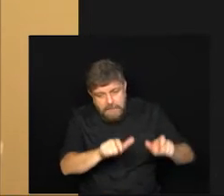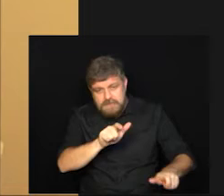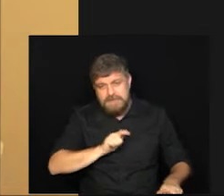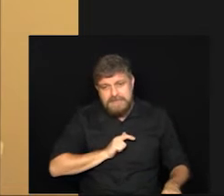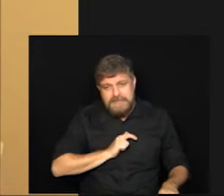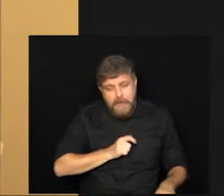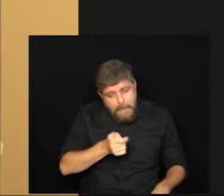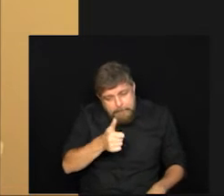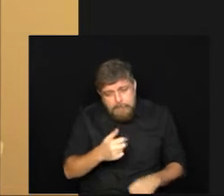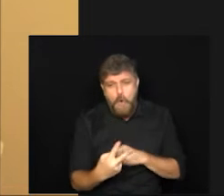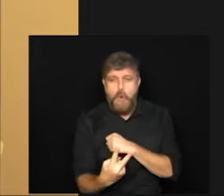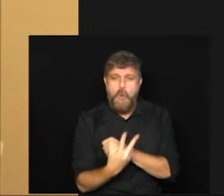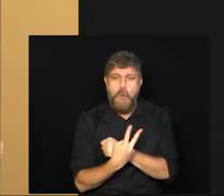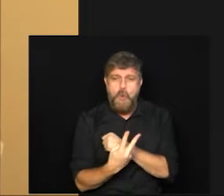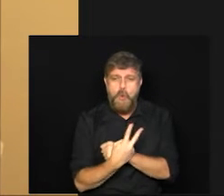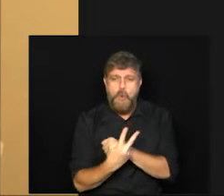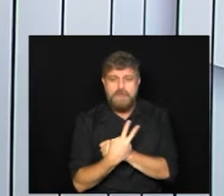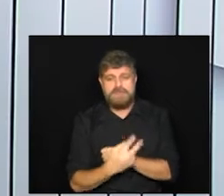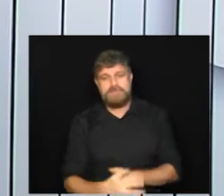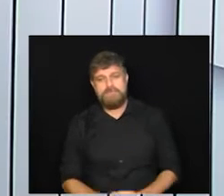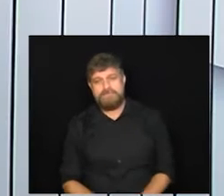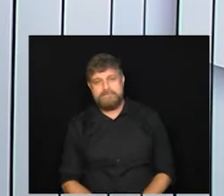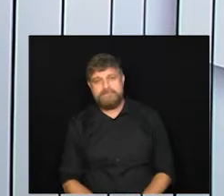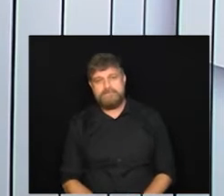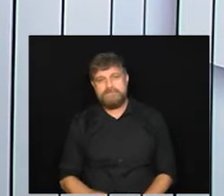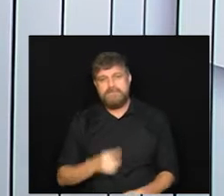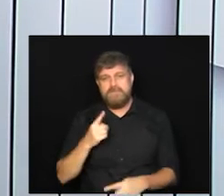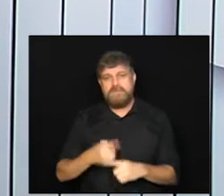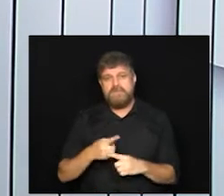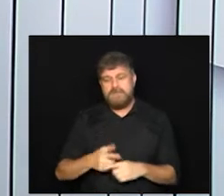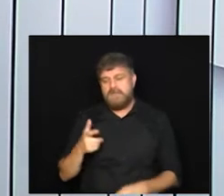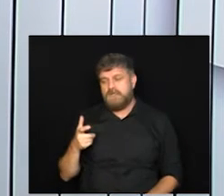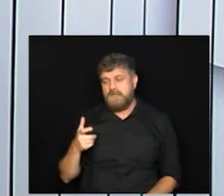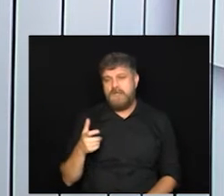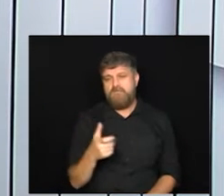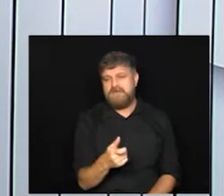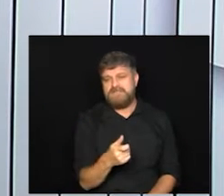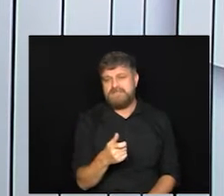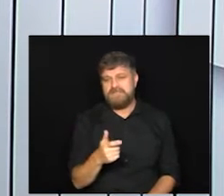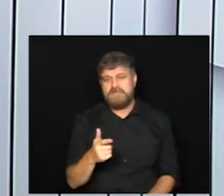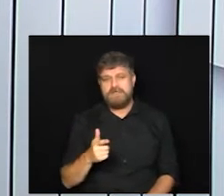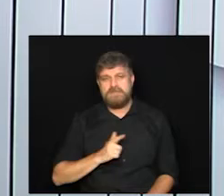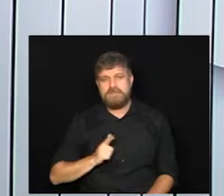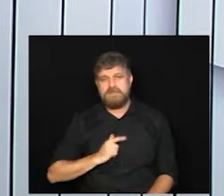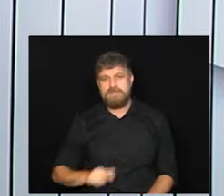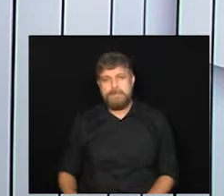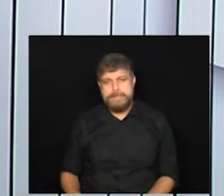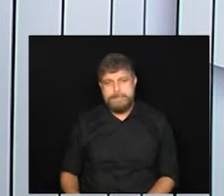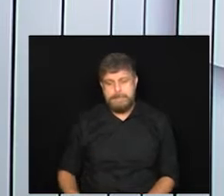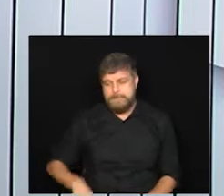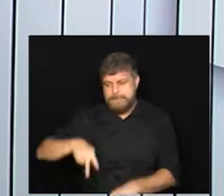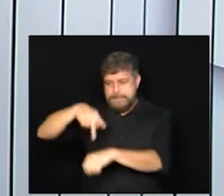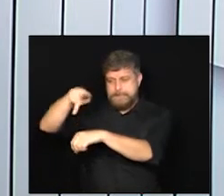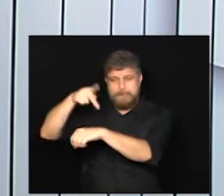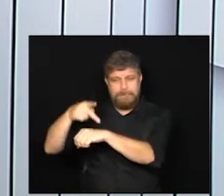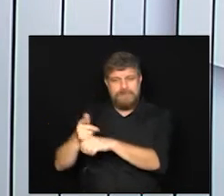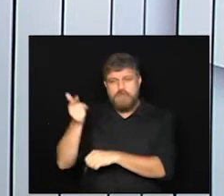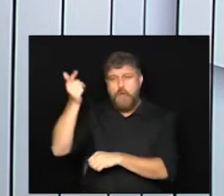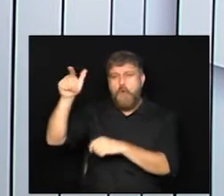protegida tá é por que que vacinas que estão sendo aplicadas em muitos países